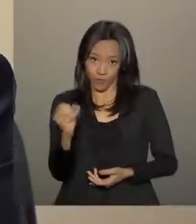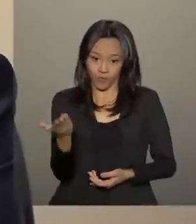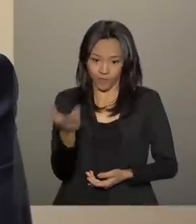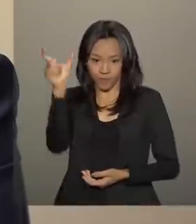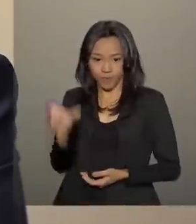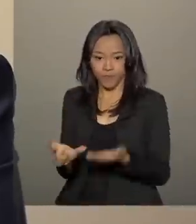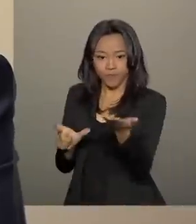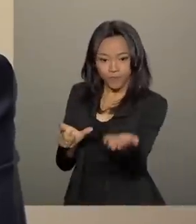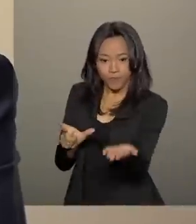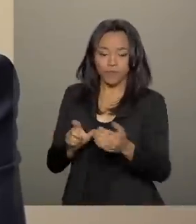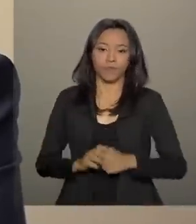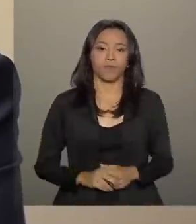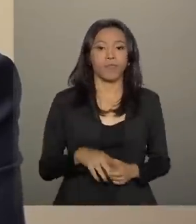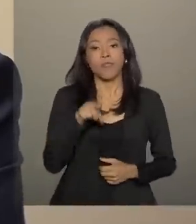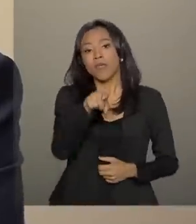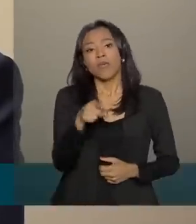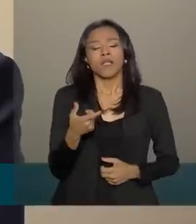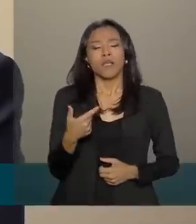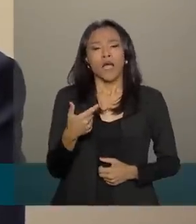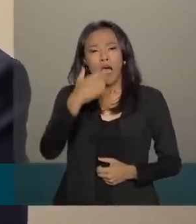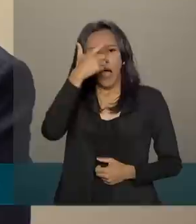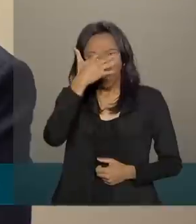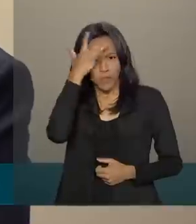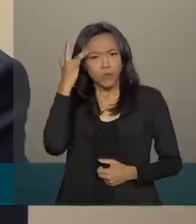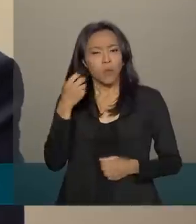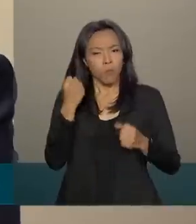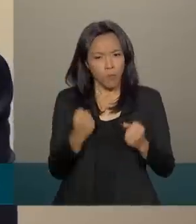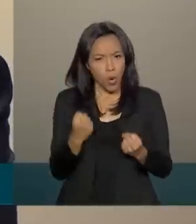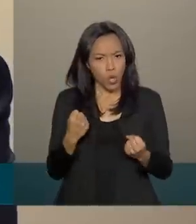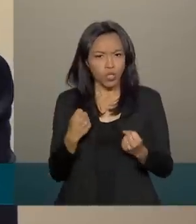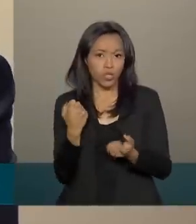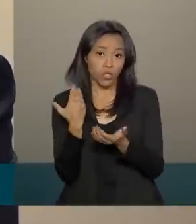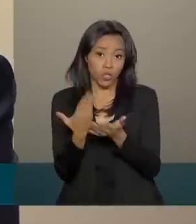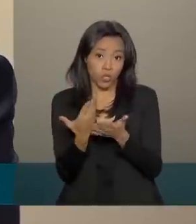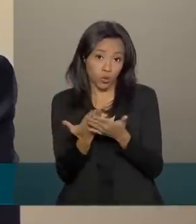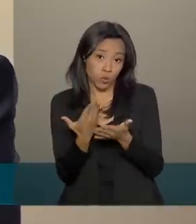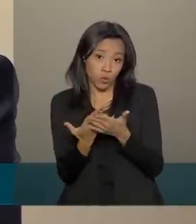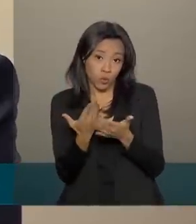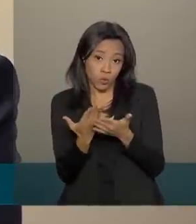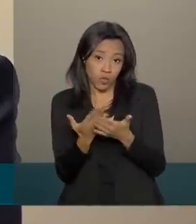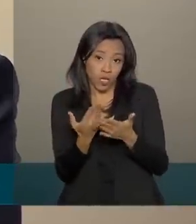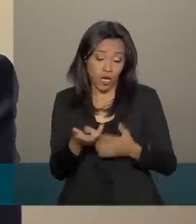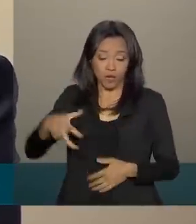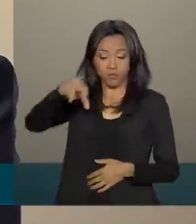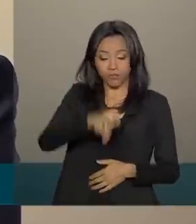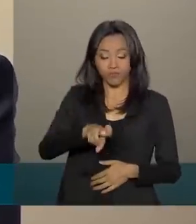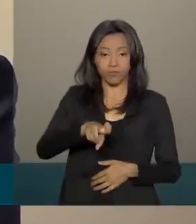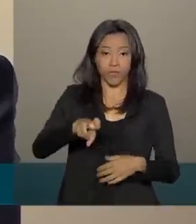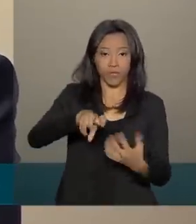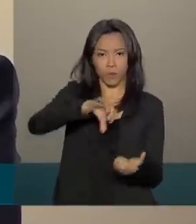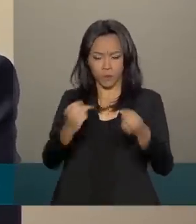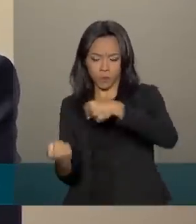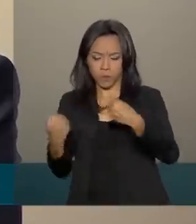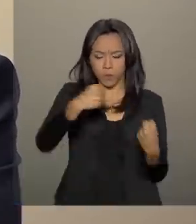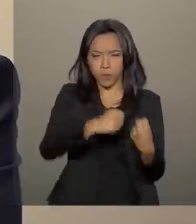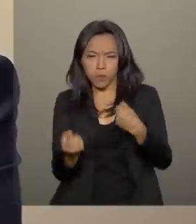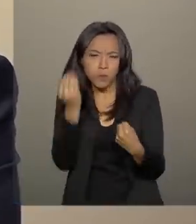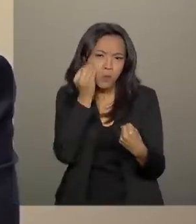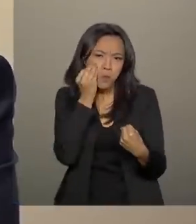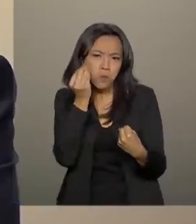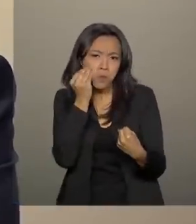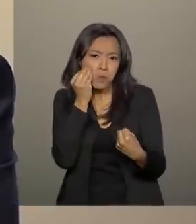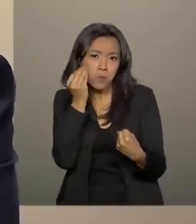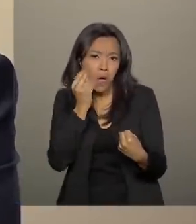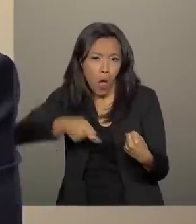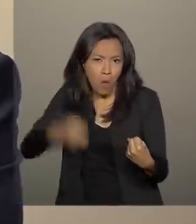O condutor poderá fazer aula de simulador ou não. Se ele julgar necessário, se ele achar que